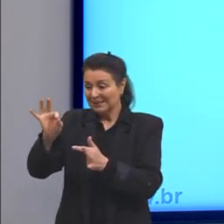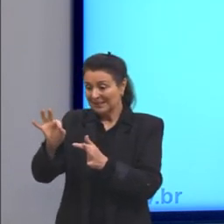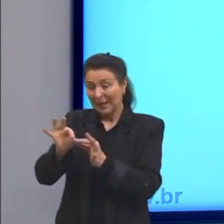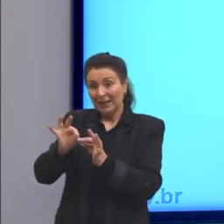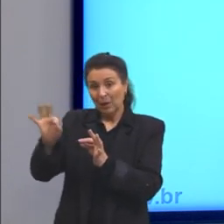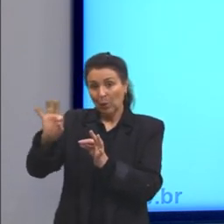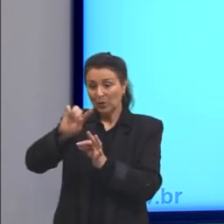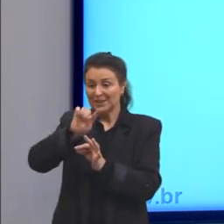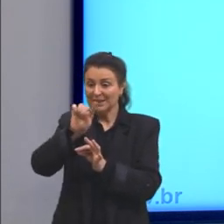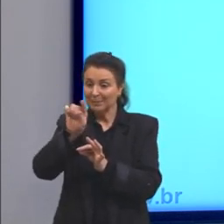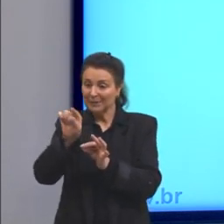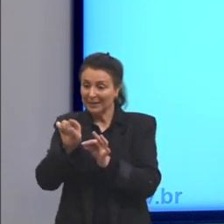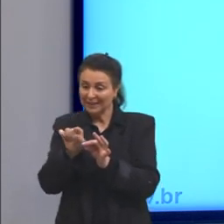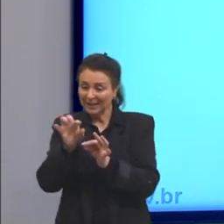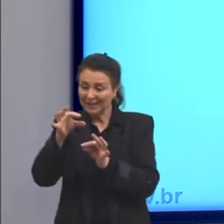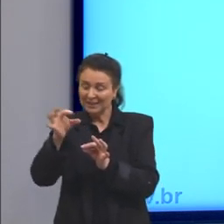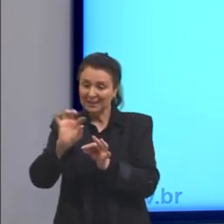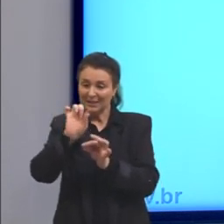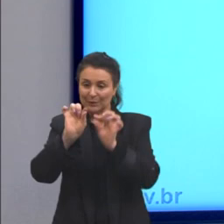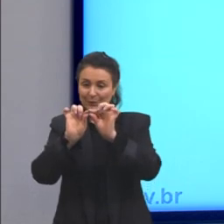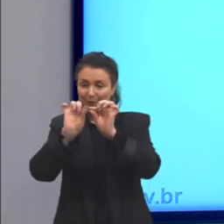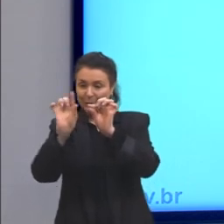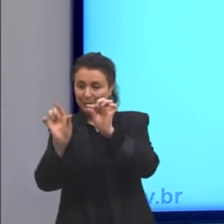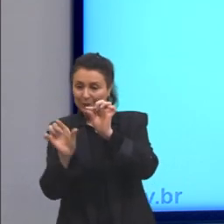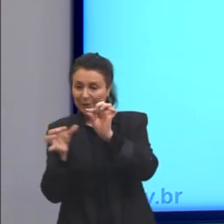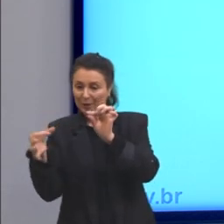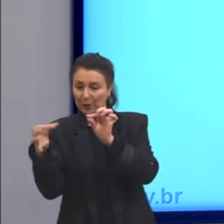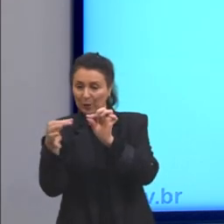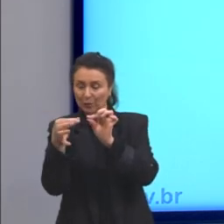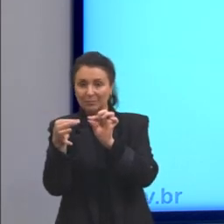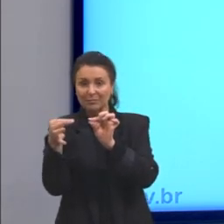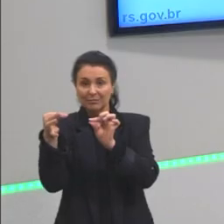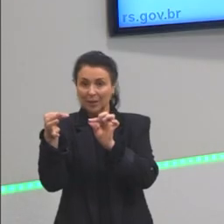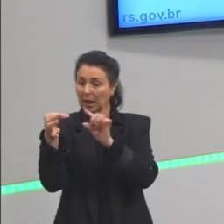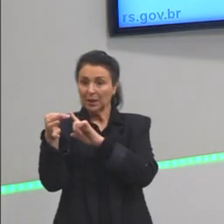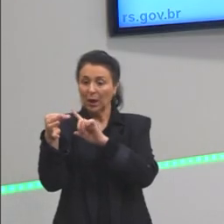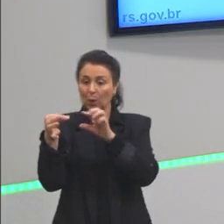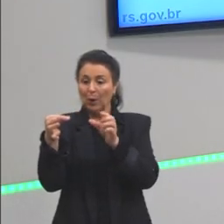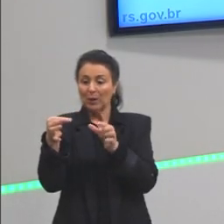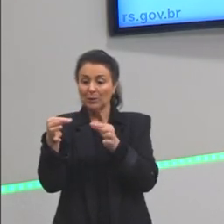afastada. Então, o calor, ele não conduz também para essa região.